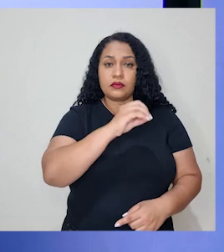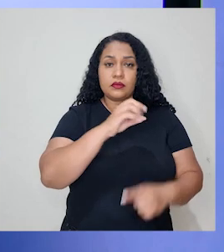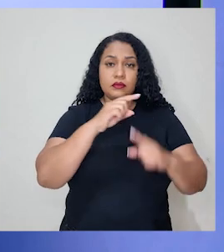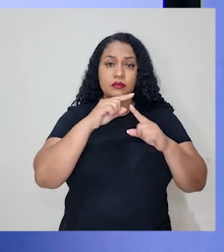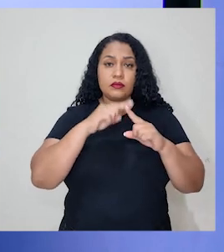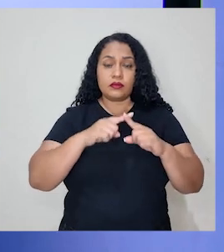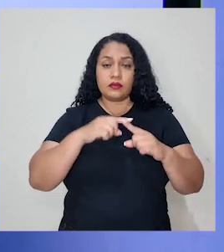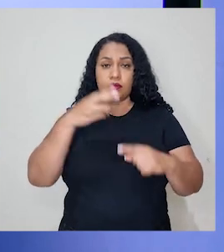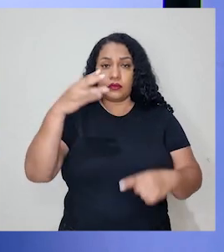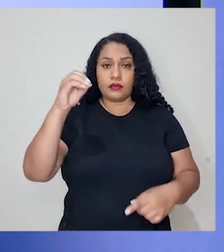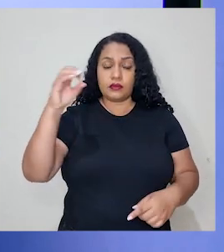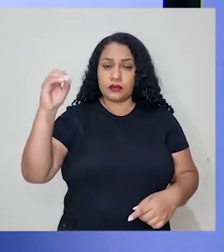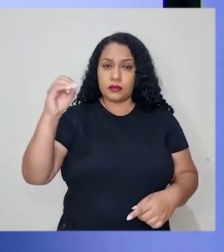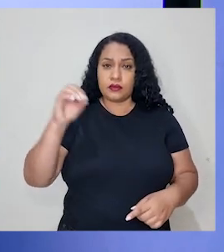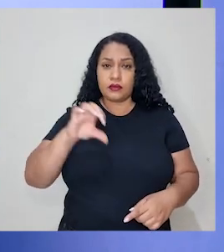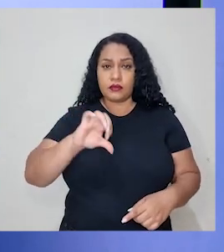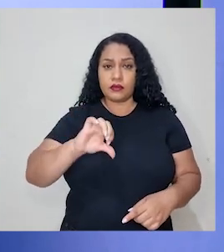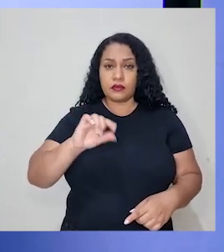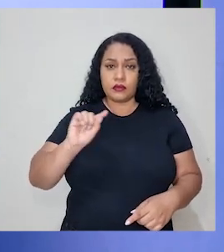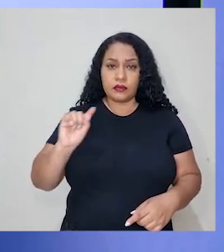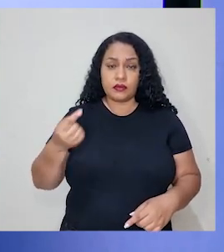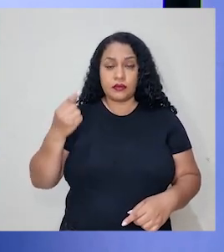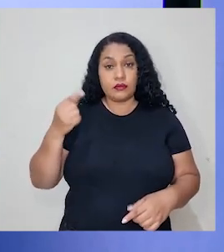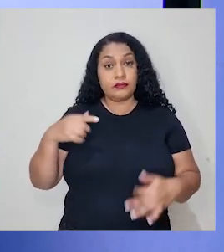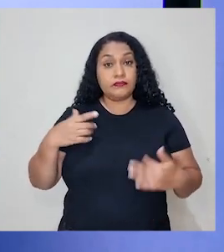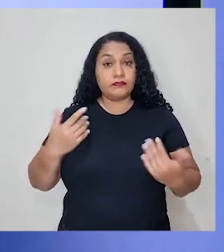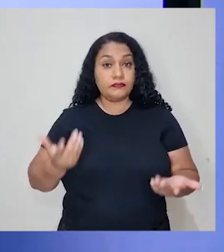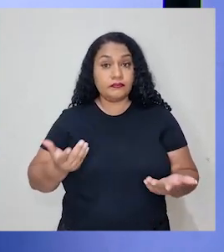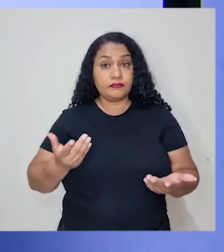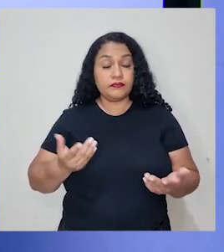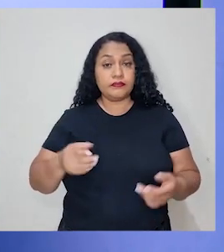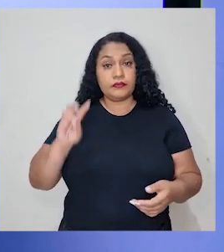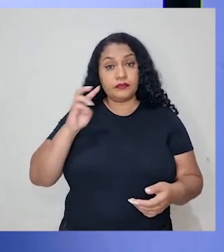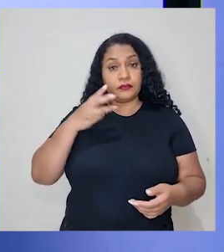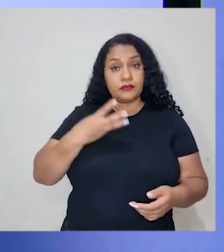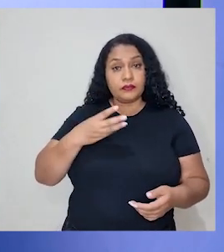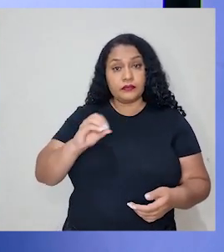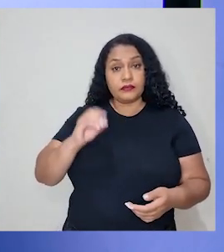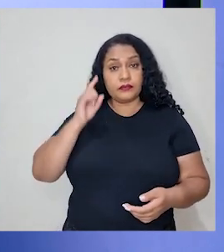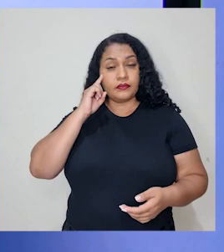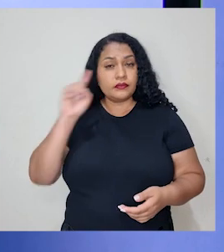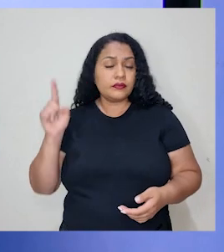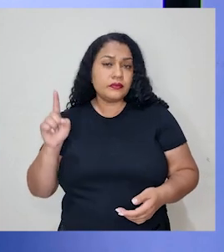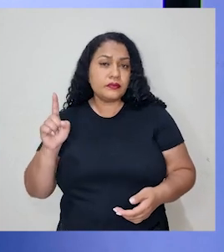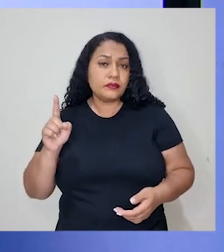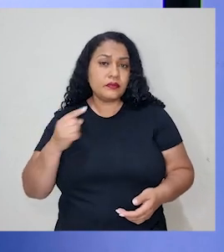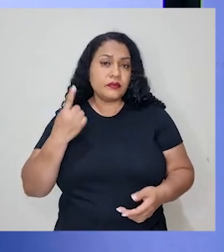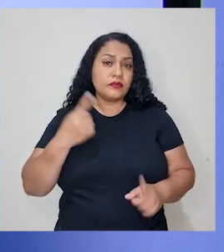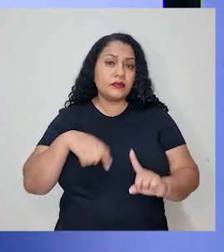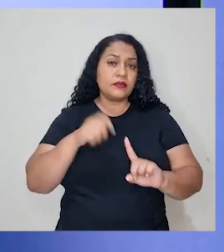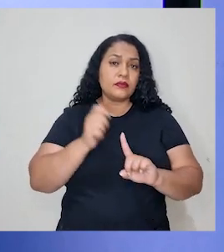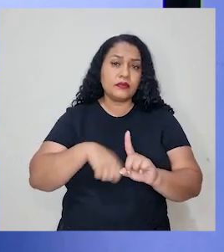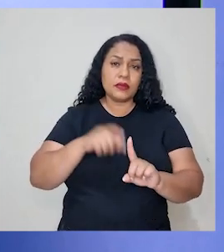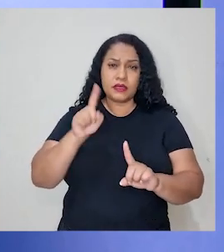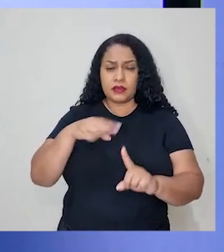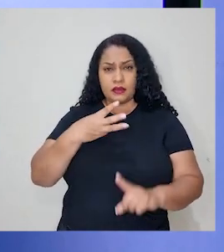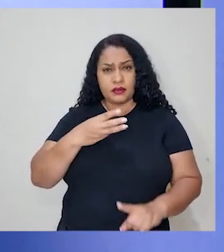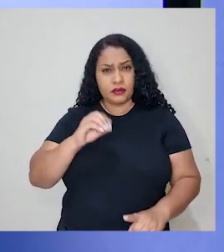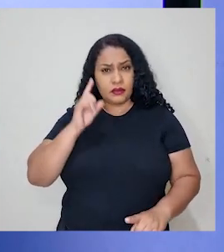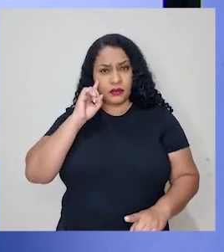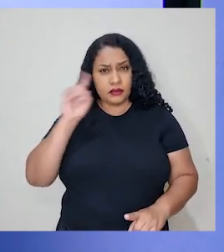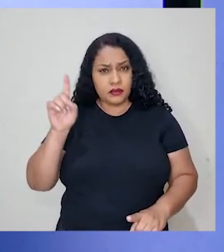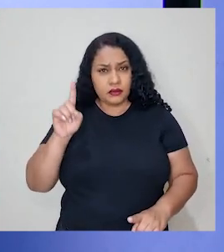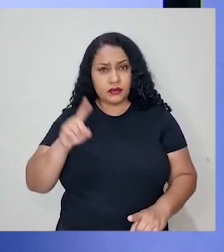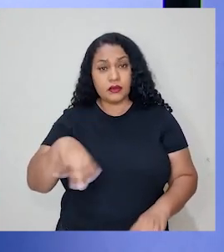vezes 300 é 9 mil. Então, em 30 dias, considerando que um mês seja 30 dias,